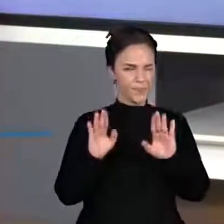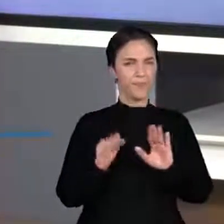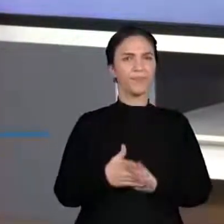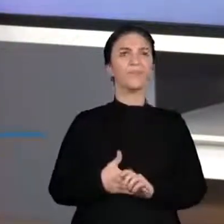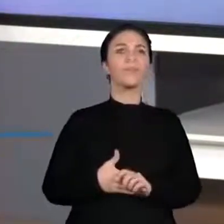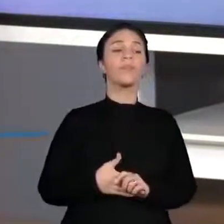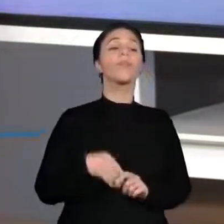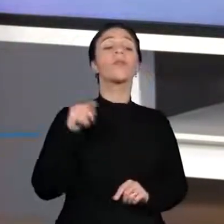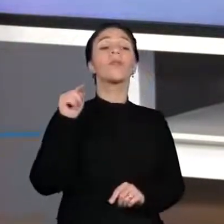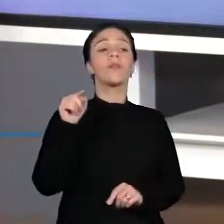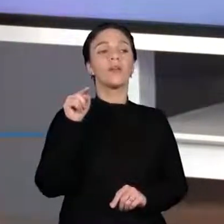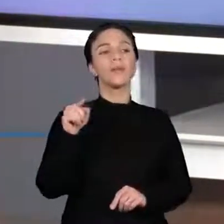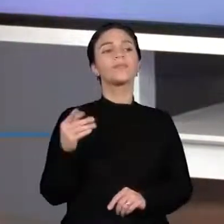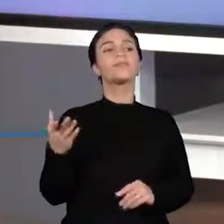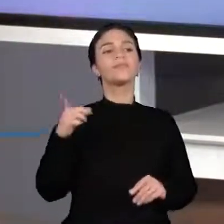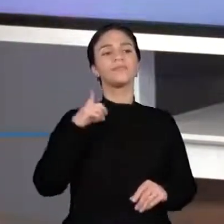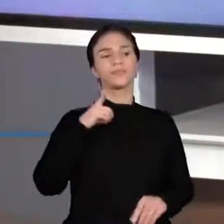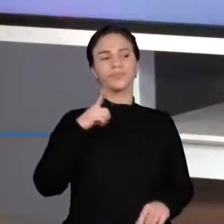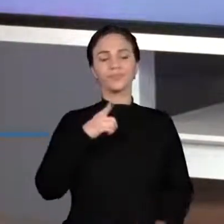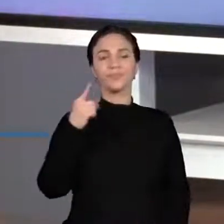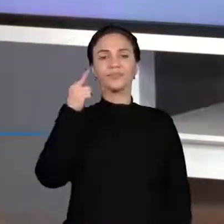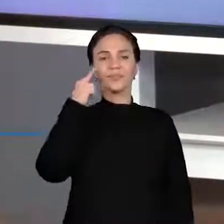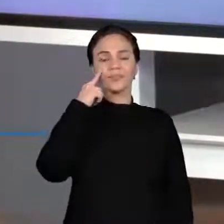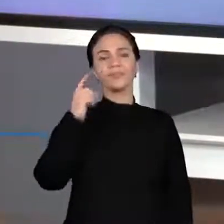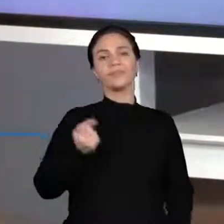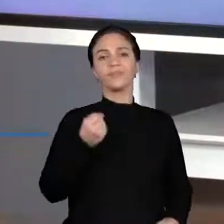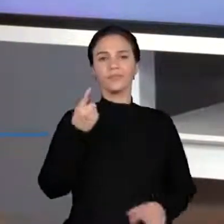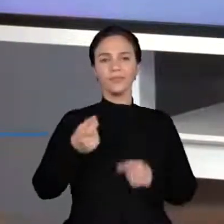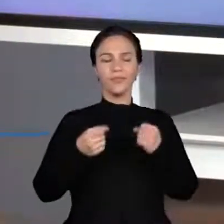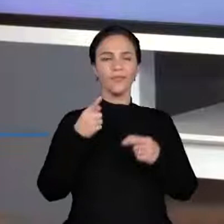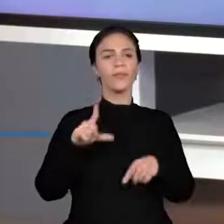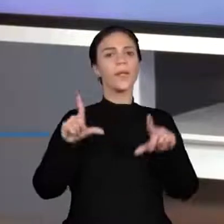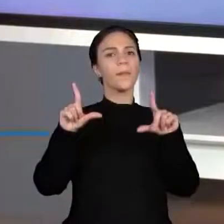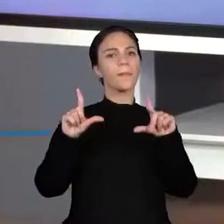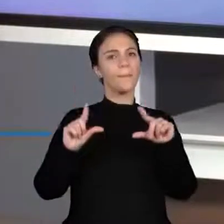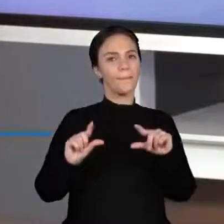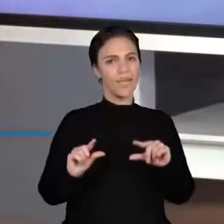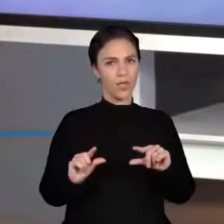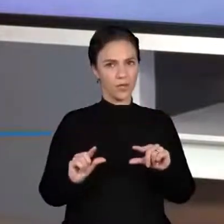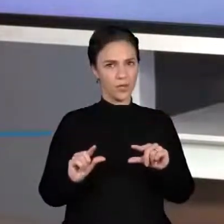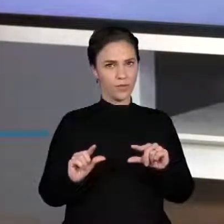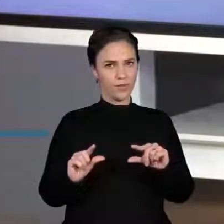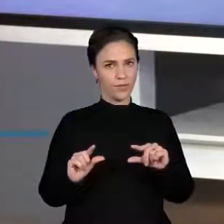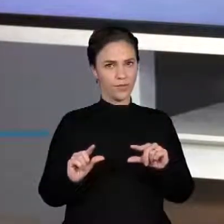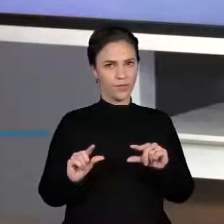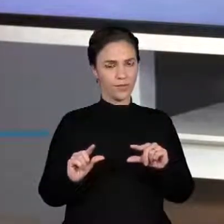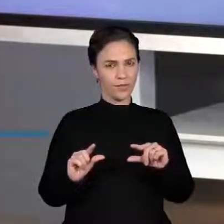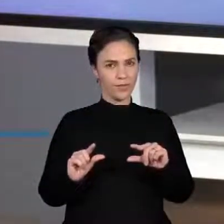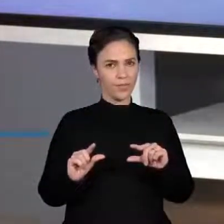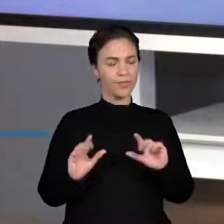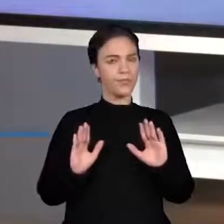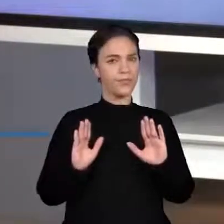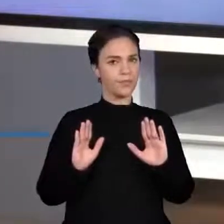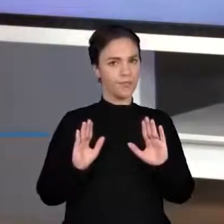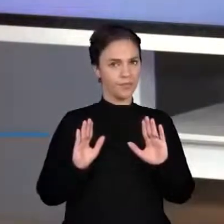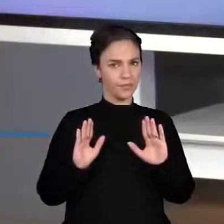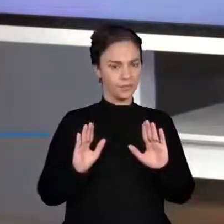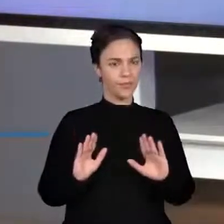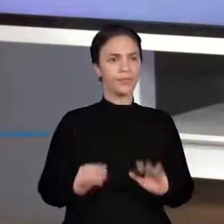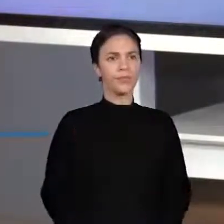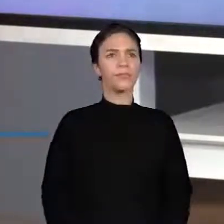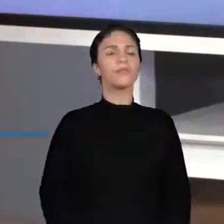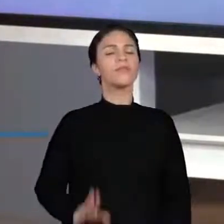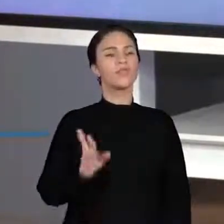menor. Por isso que eu estou falando para vocês prestarem atenção. Então, vamos lá. Regra